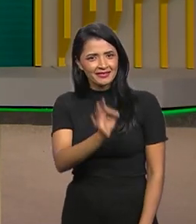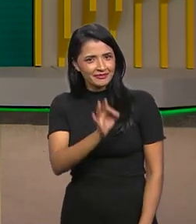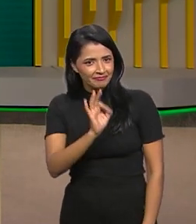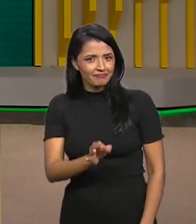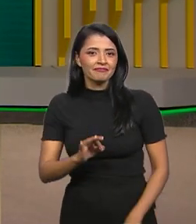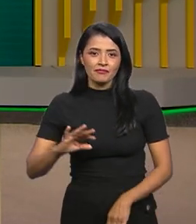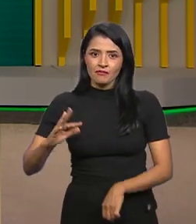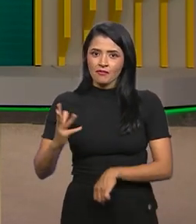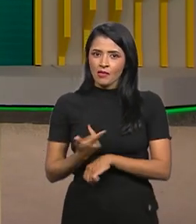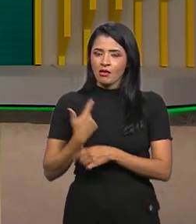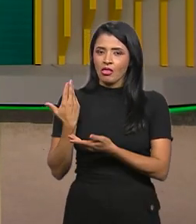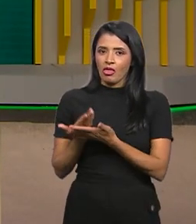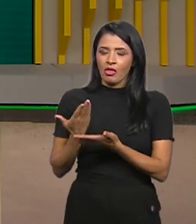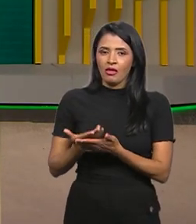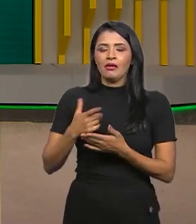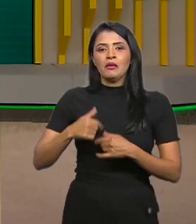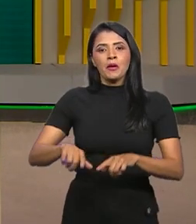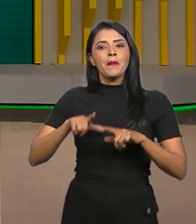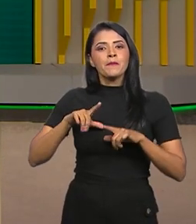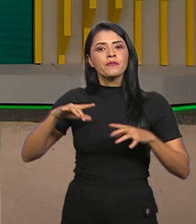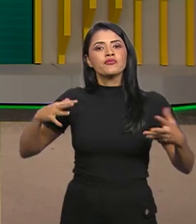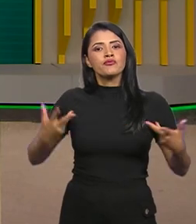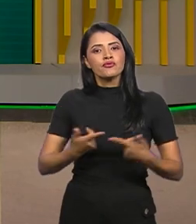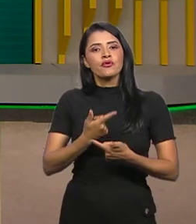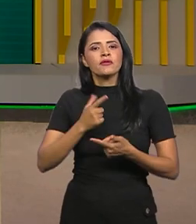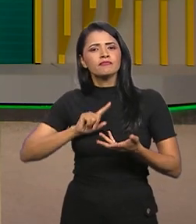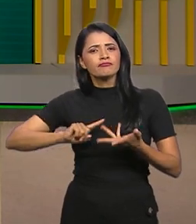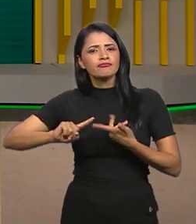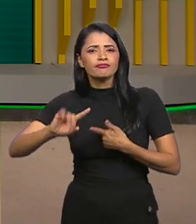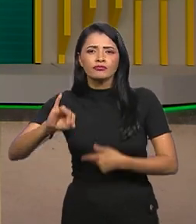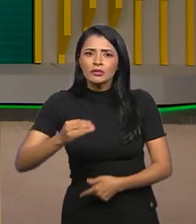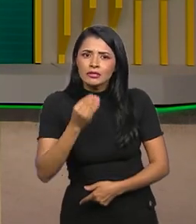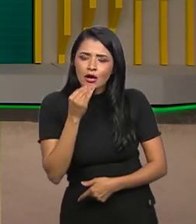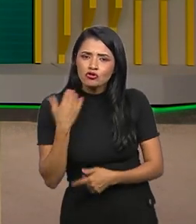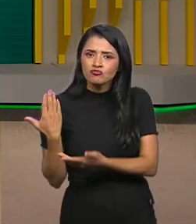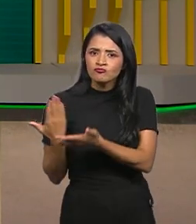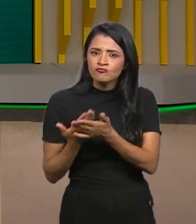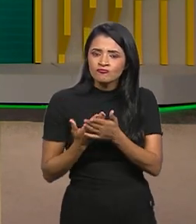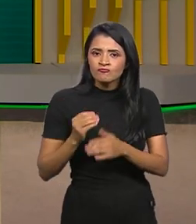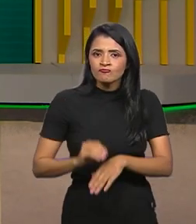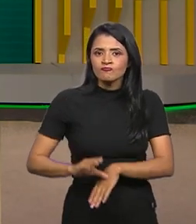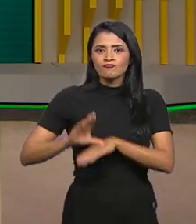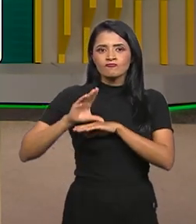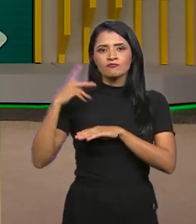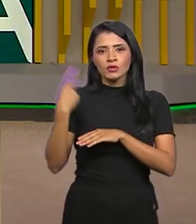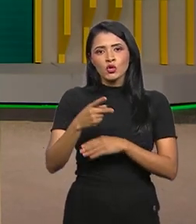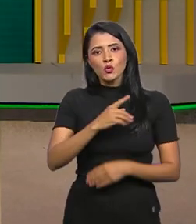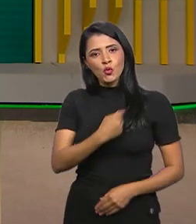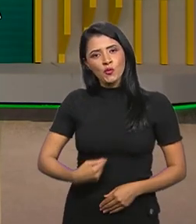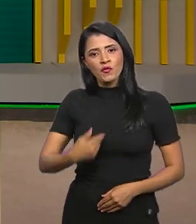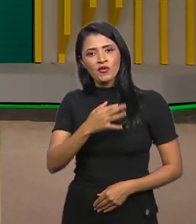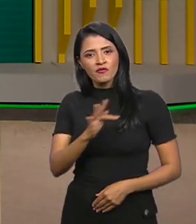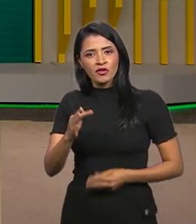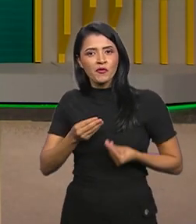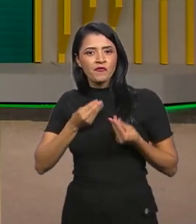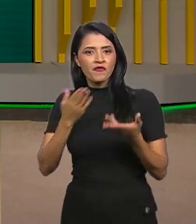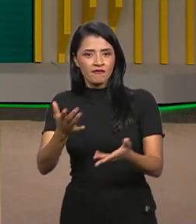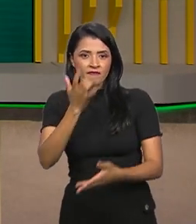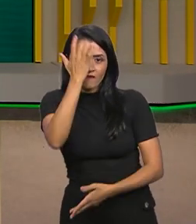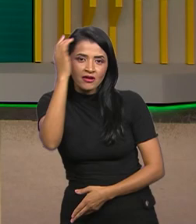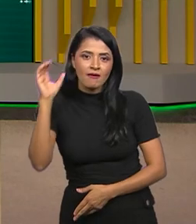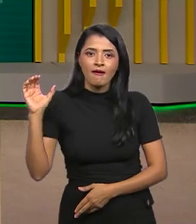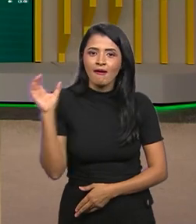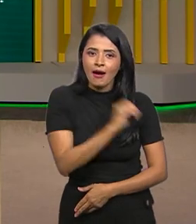Qualifica vai mostrar pra você diversas oportunidades de qualificação que o governo federal oferece de uma forma fácil,